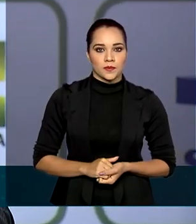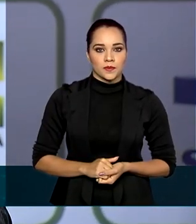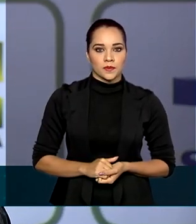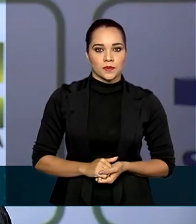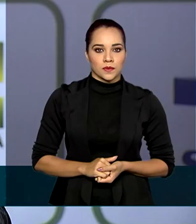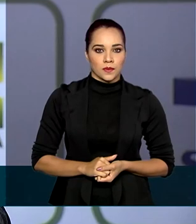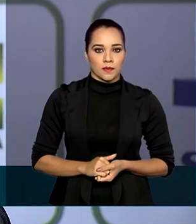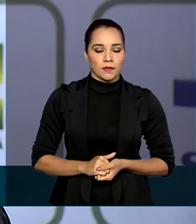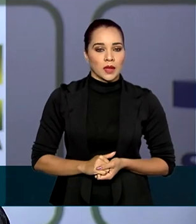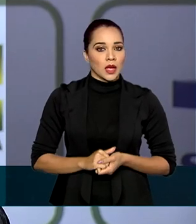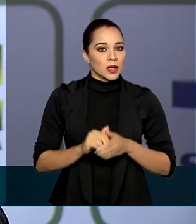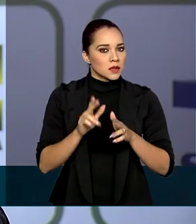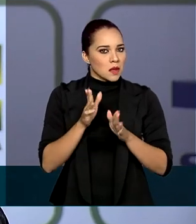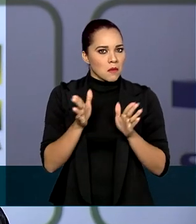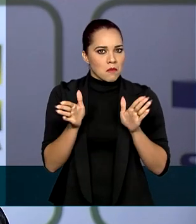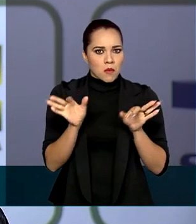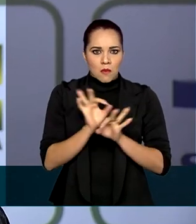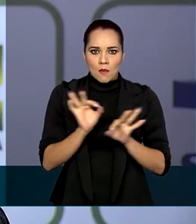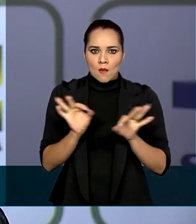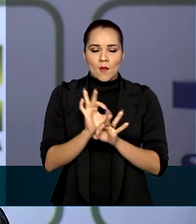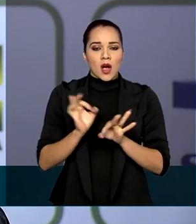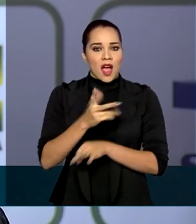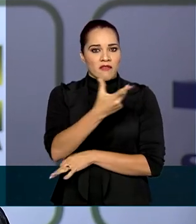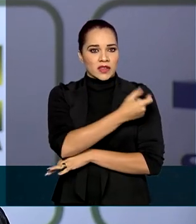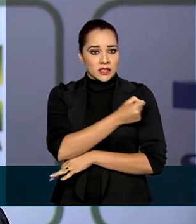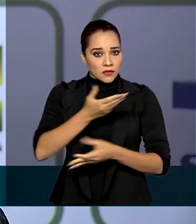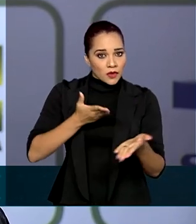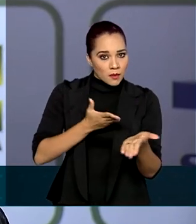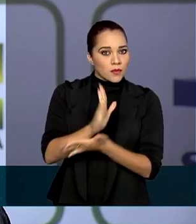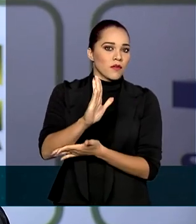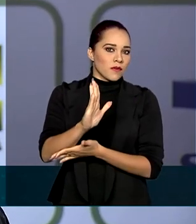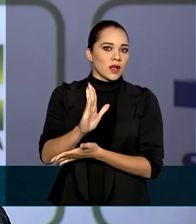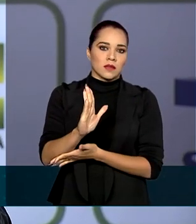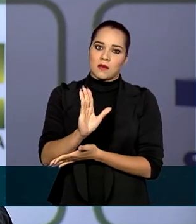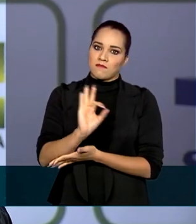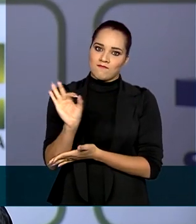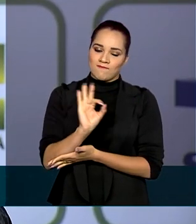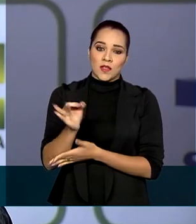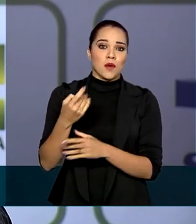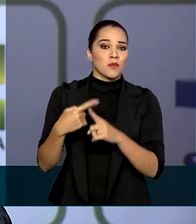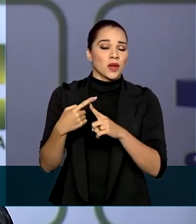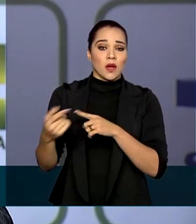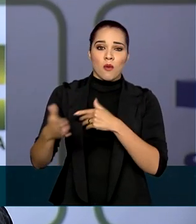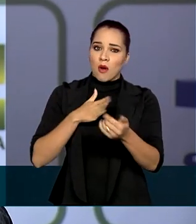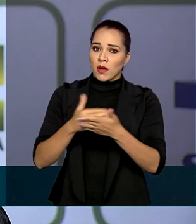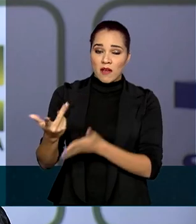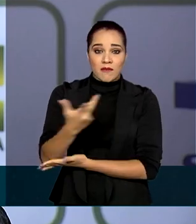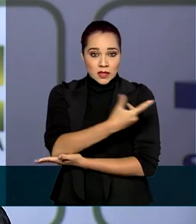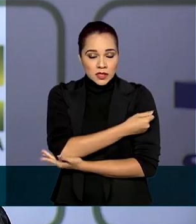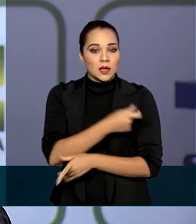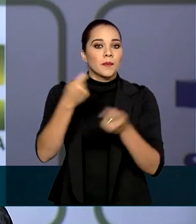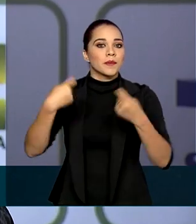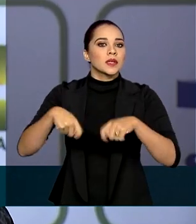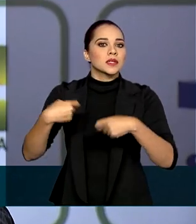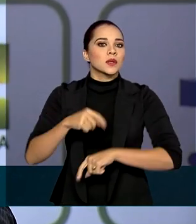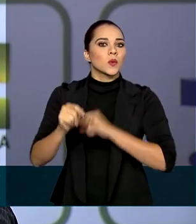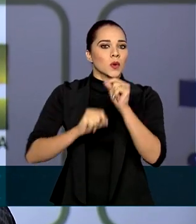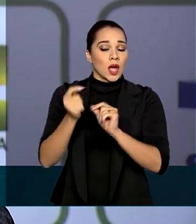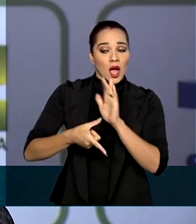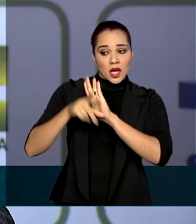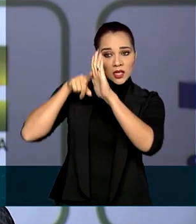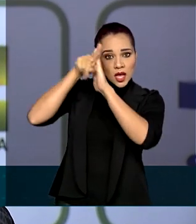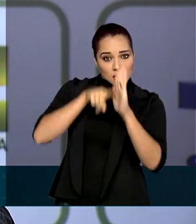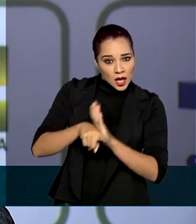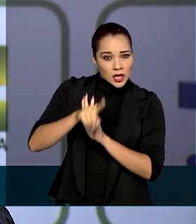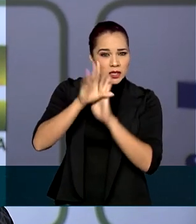Em momento algum, a vacina foi aprovada pela pasta, pois qualquer vacina depende de análise